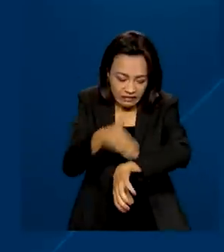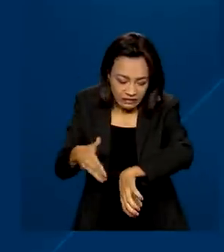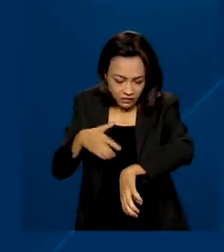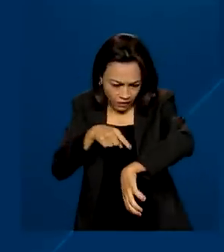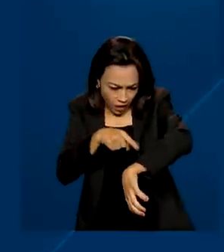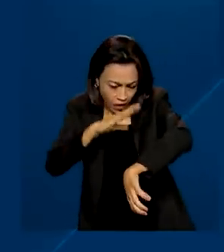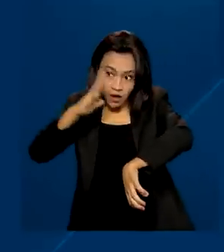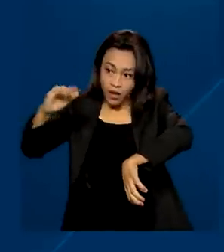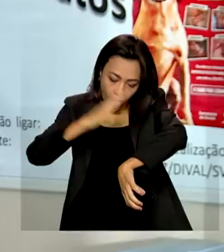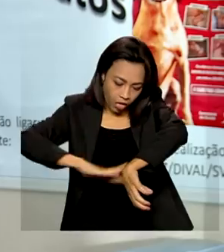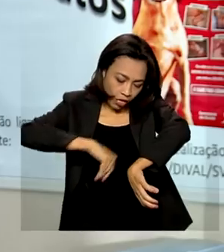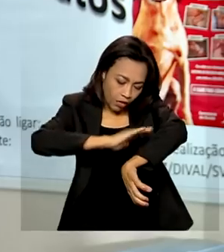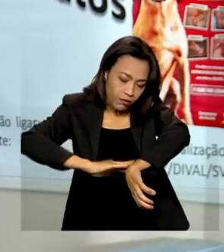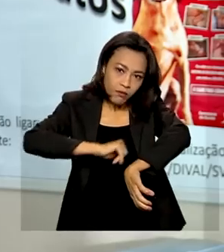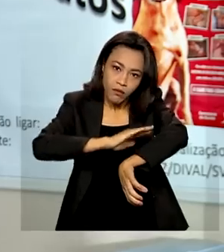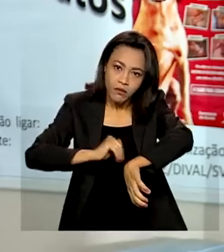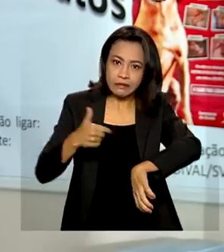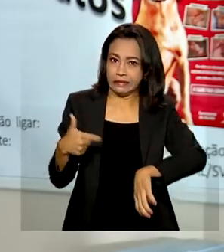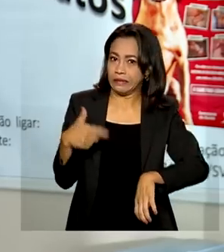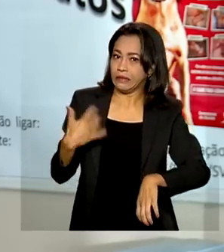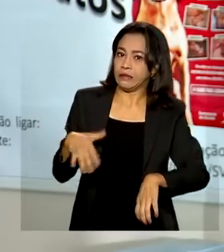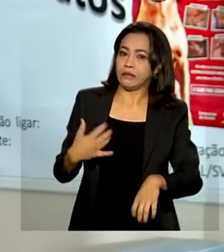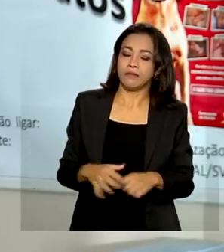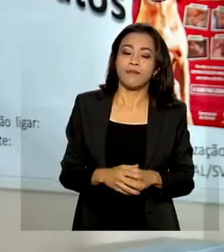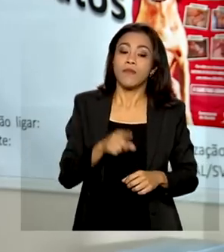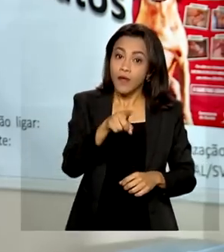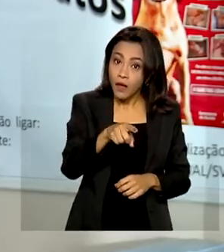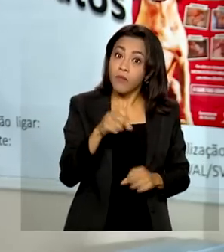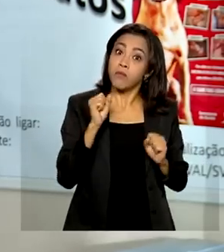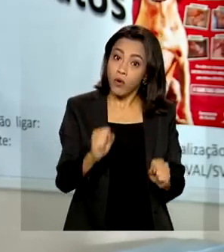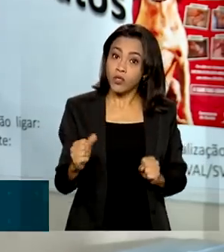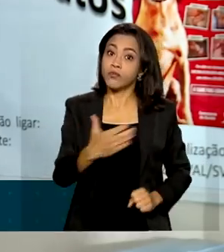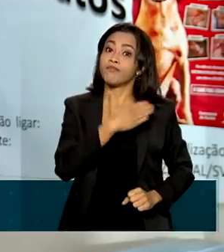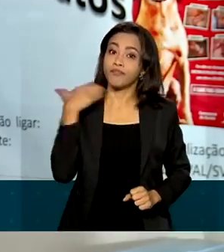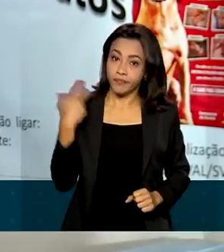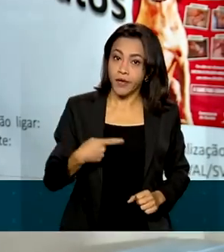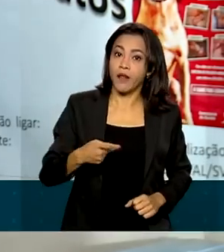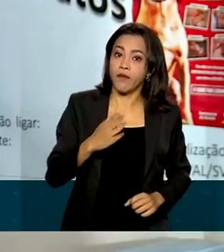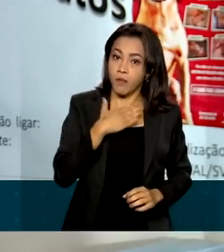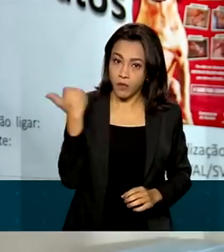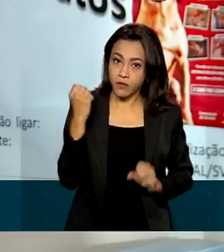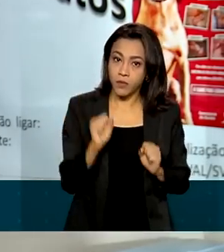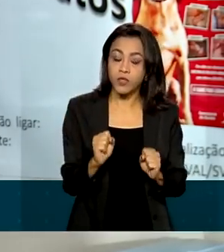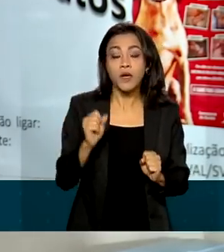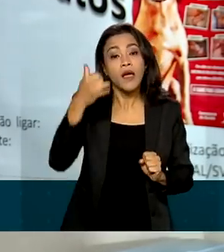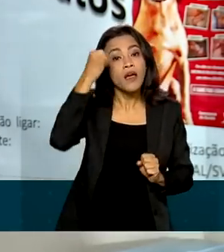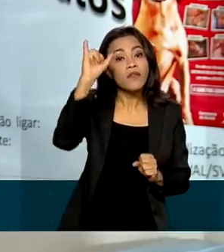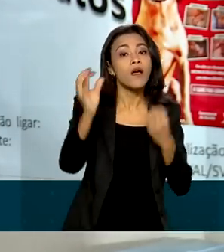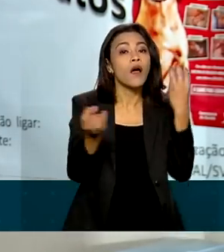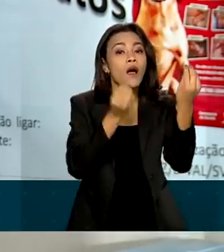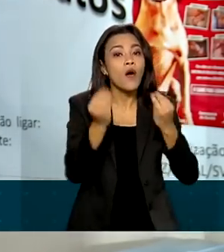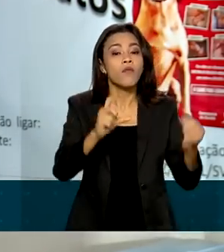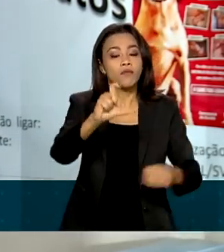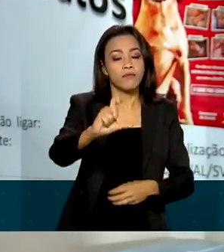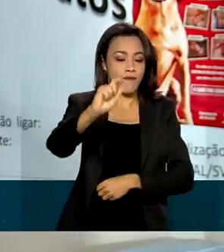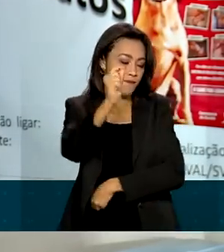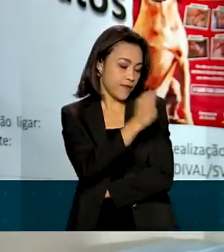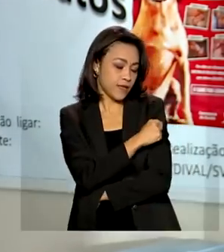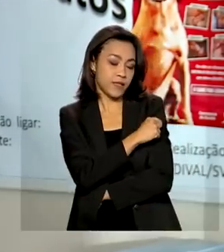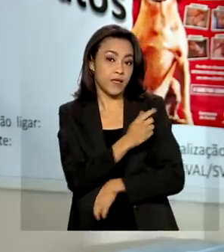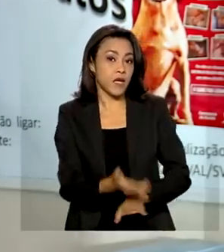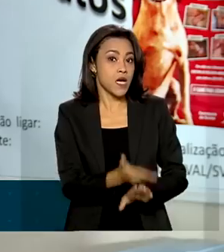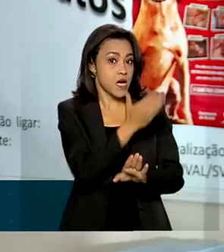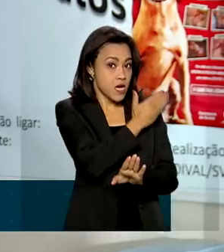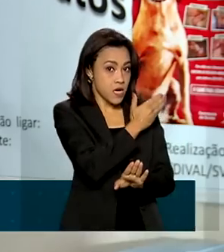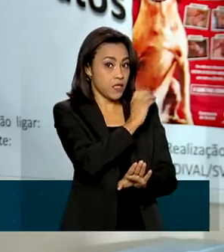infectados com o vírus. É uma doença quase sempre fatal. Por isso, a melhor medida de prevenção é a vacina, antes ou após a